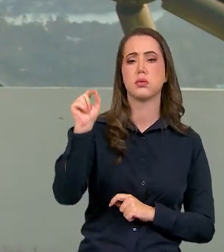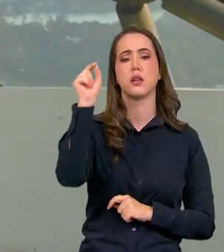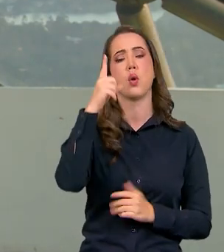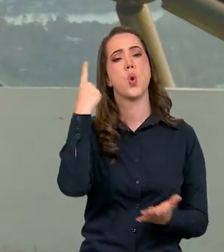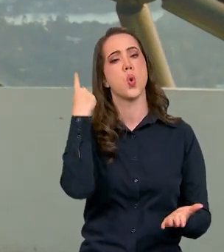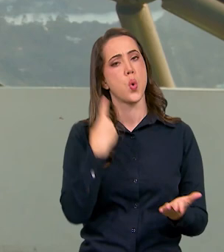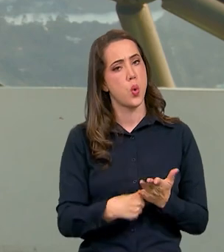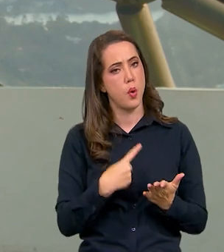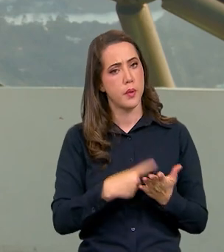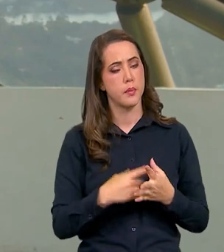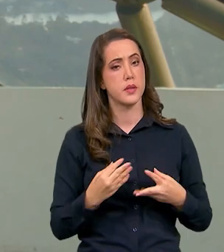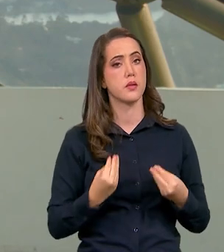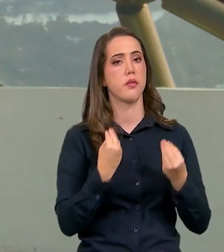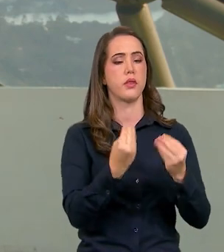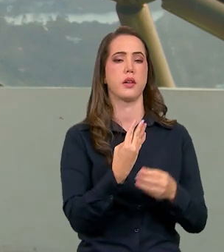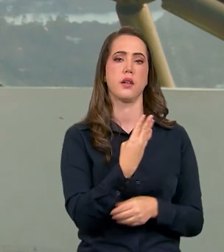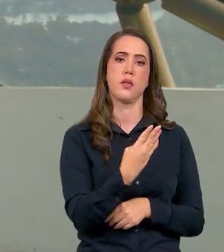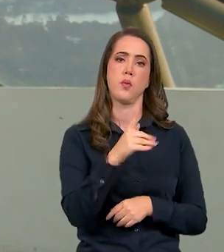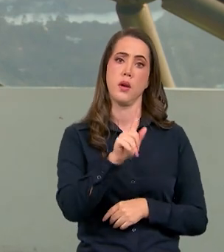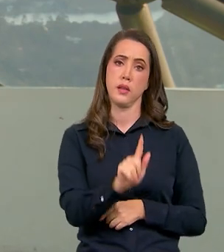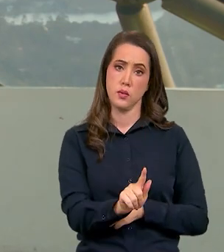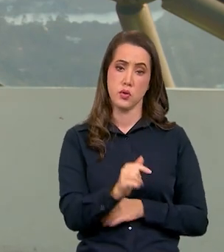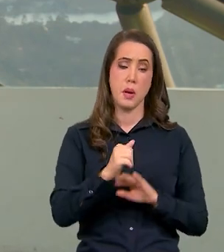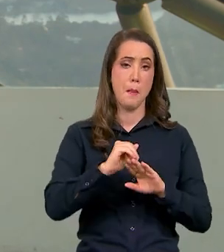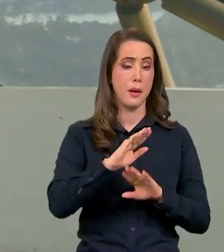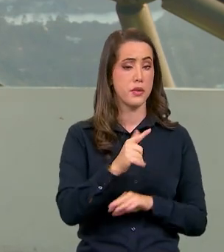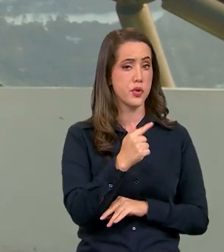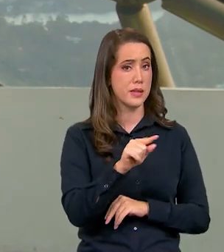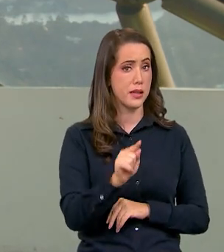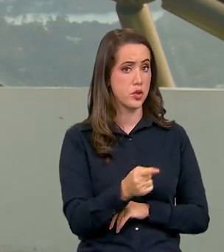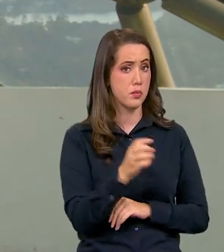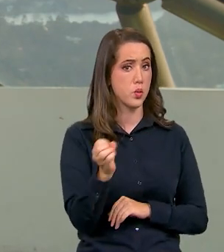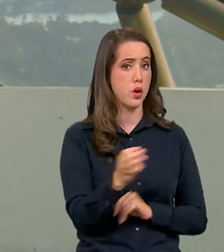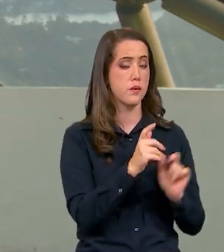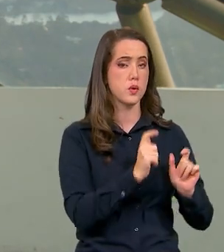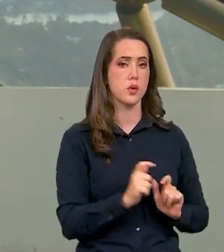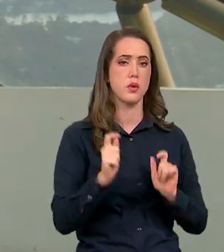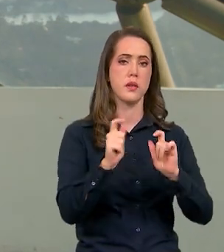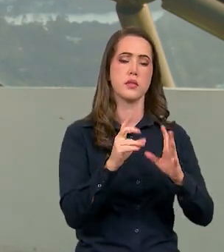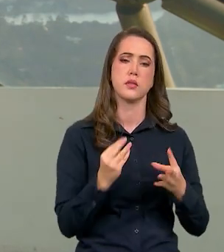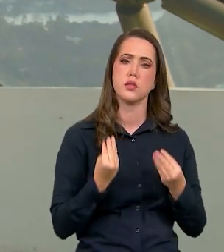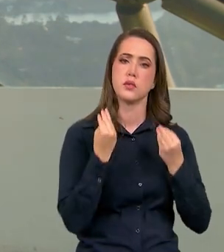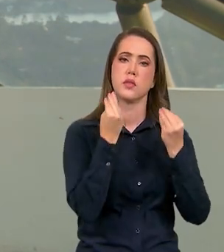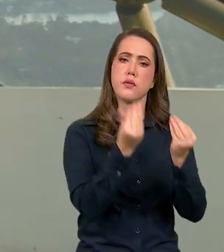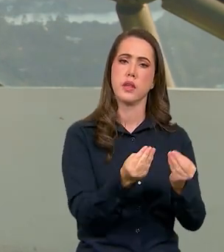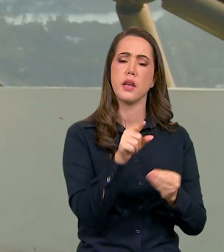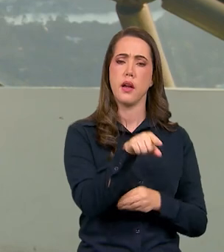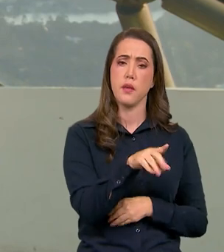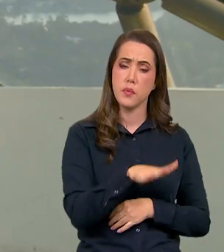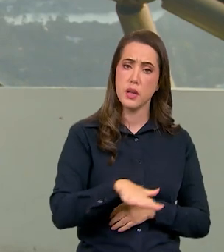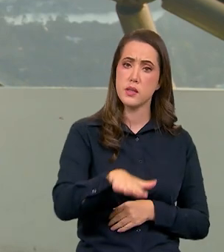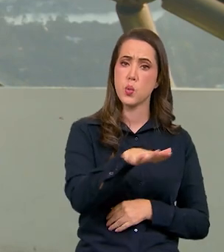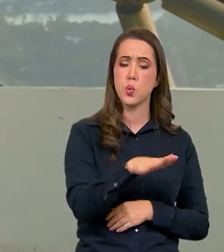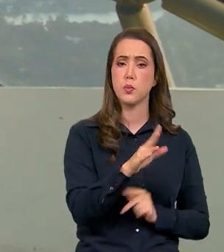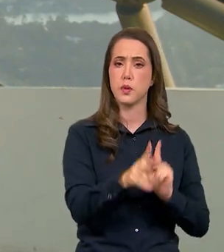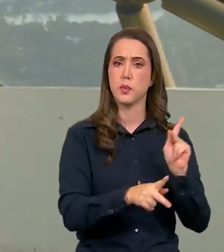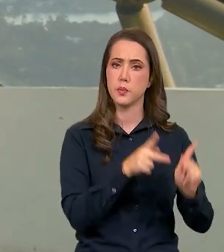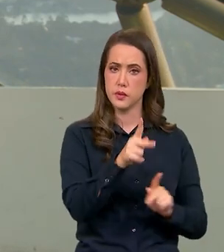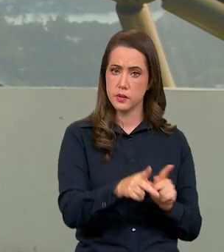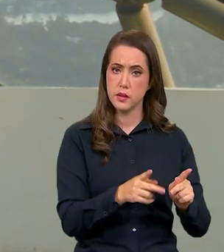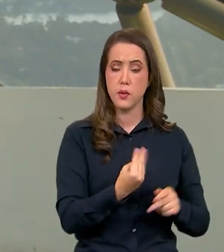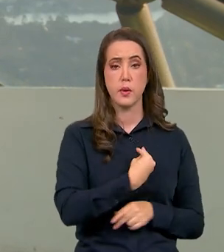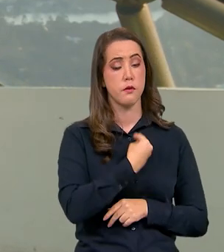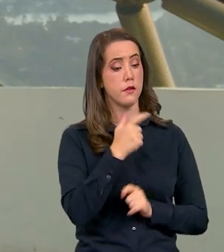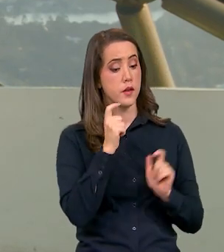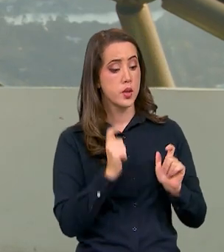compromisso, levar esse sinal 4G para mais de 7 mil novas localidades. Então, a gente vai estar inserindo essa população